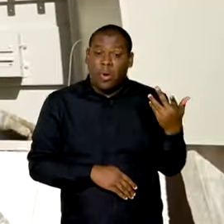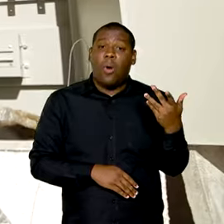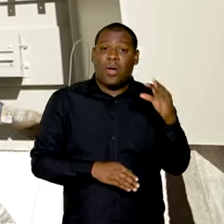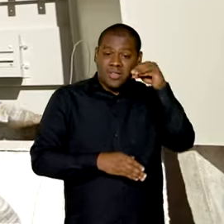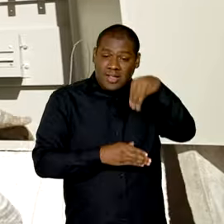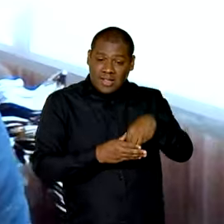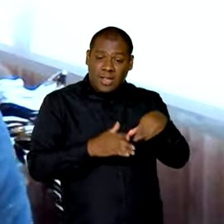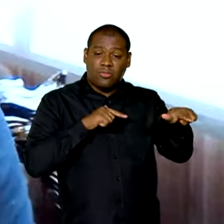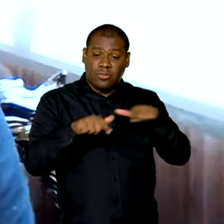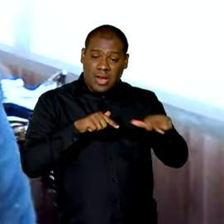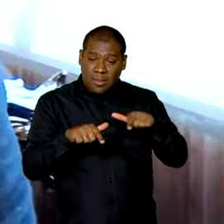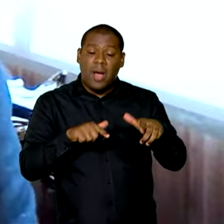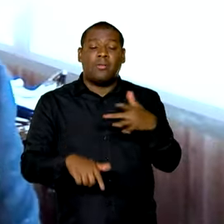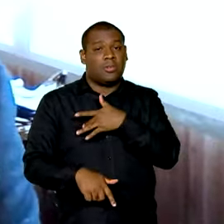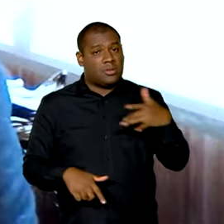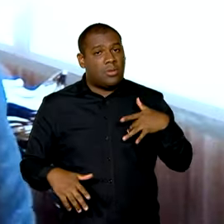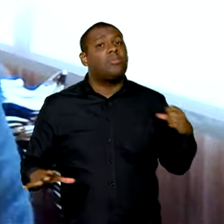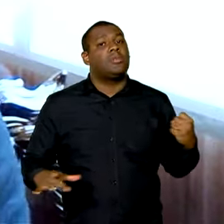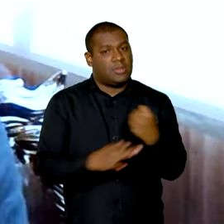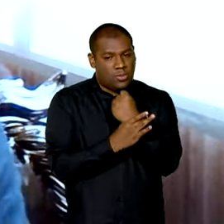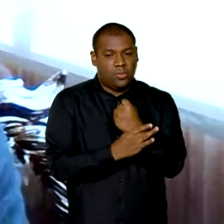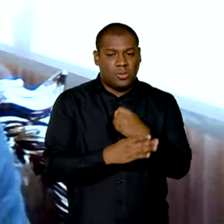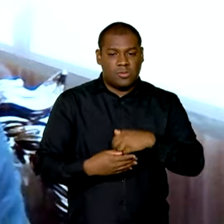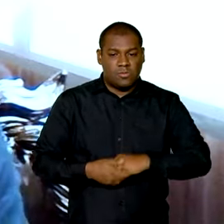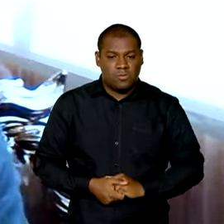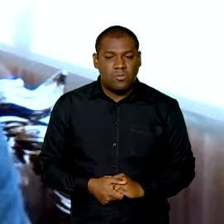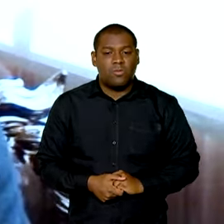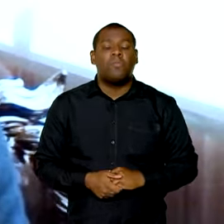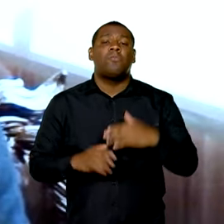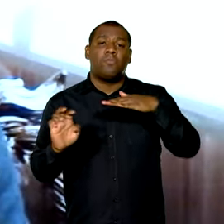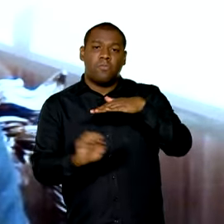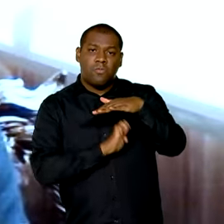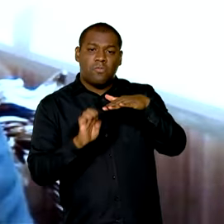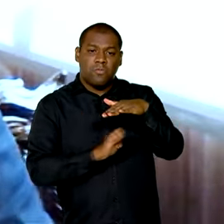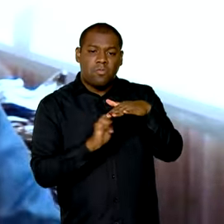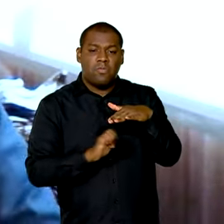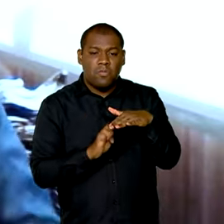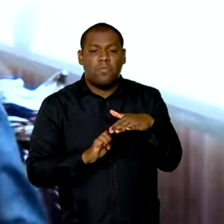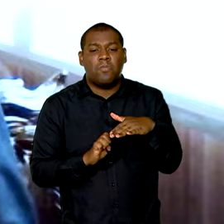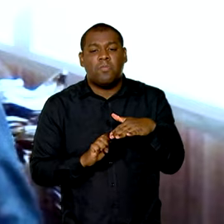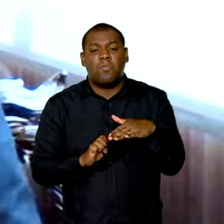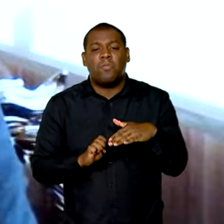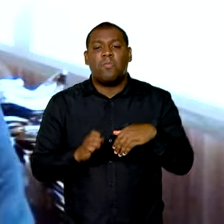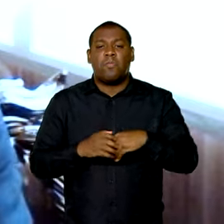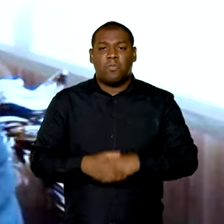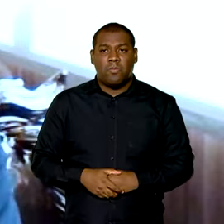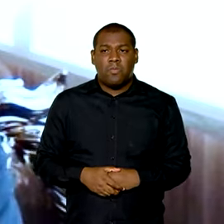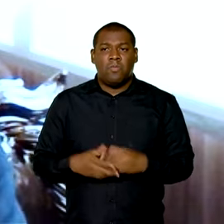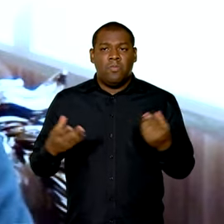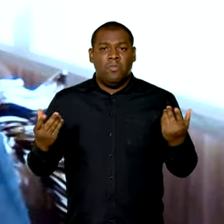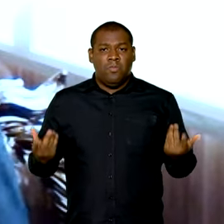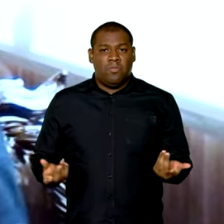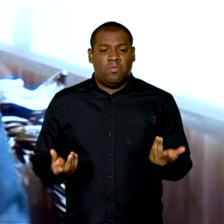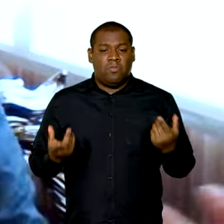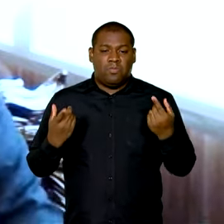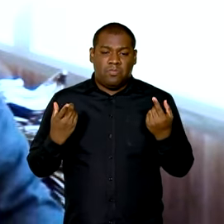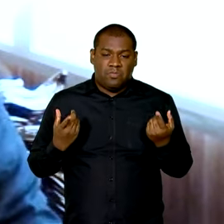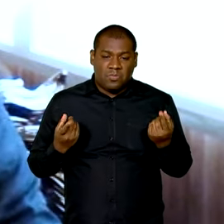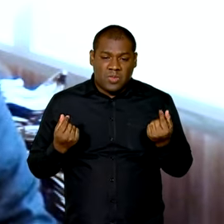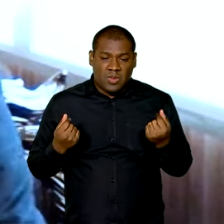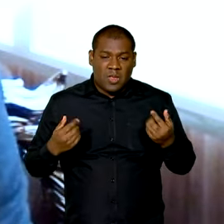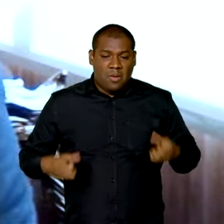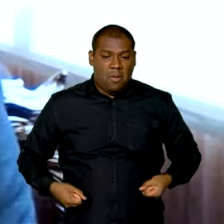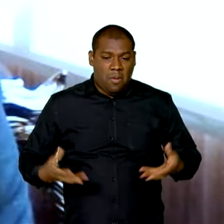laboral. Dessa forma, as empresas vão conseguir diminuir os custos operacionais desse colaborador